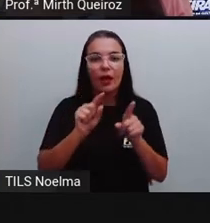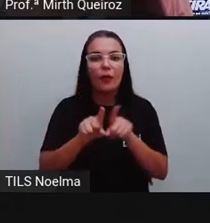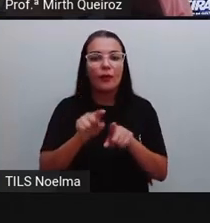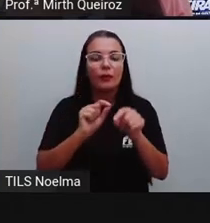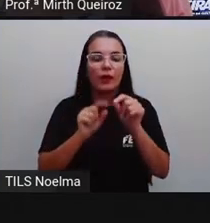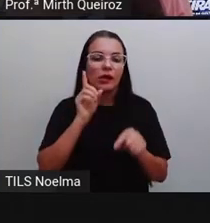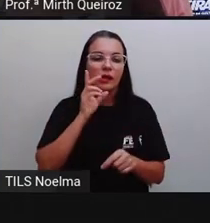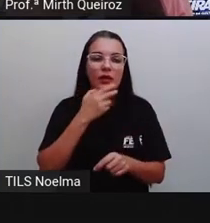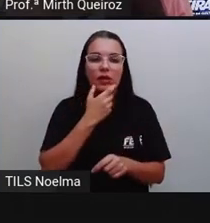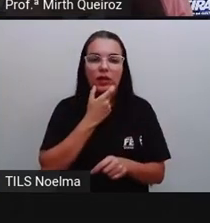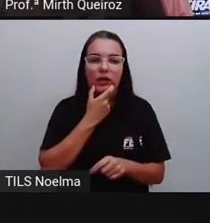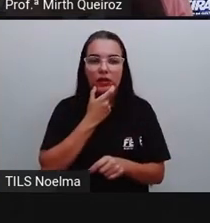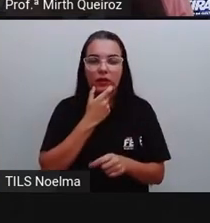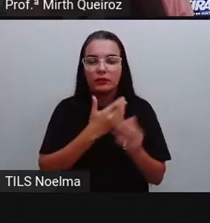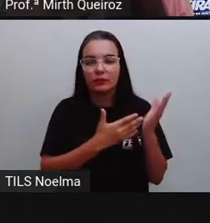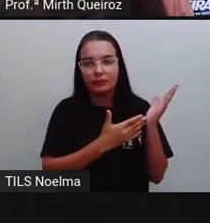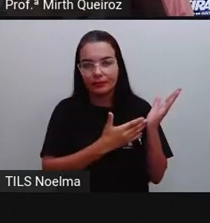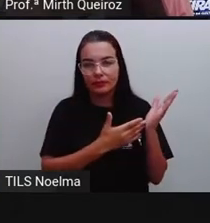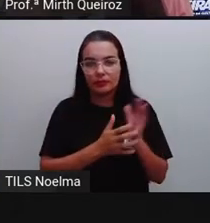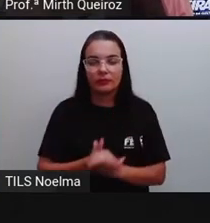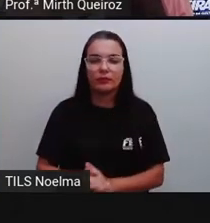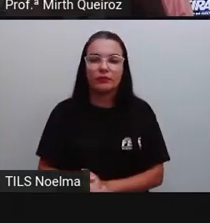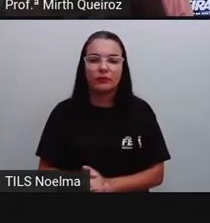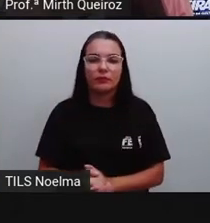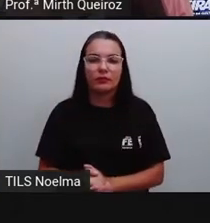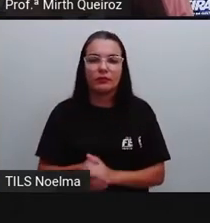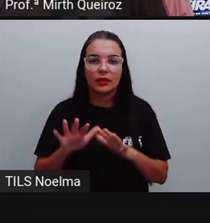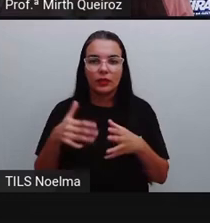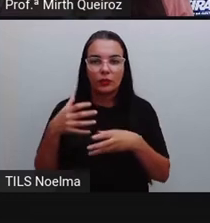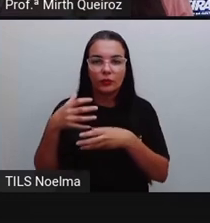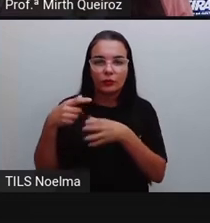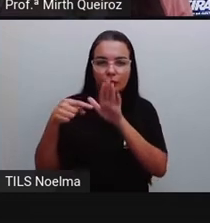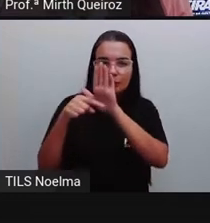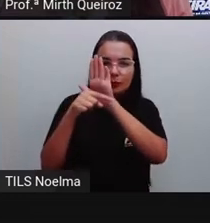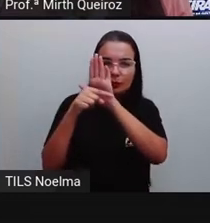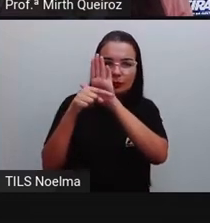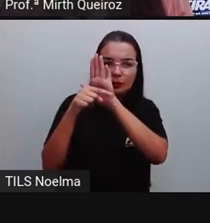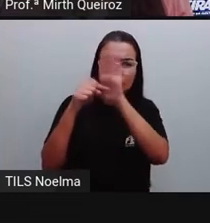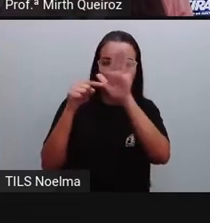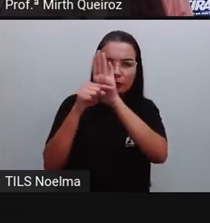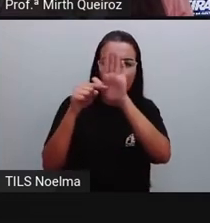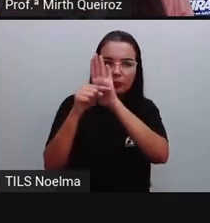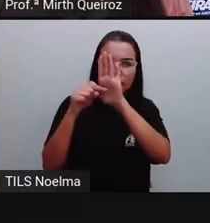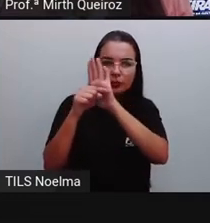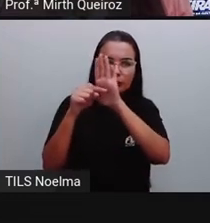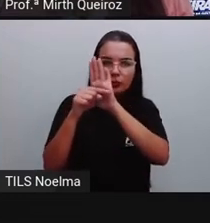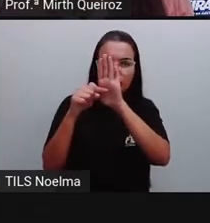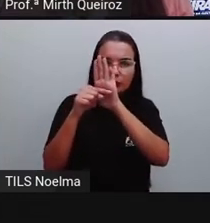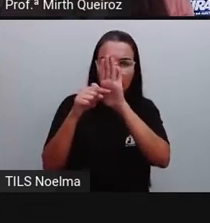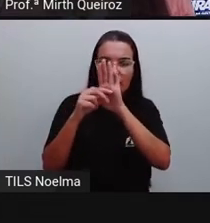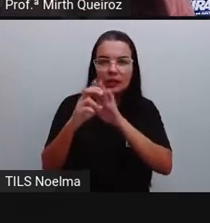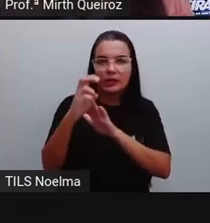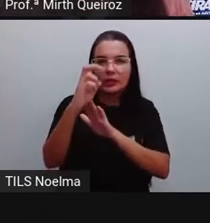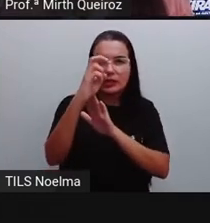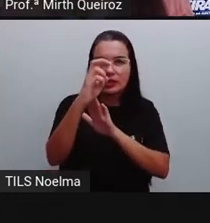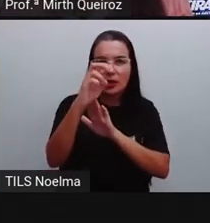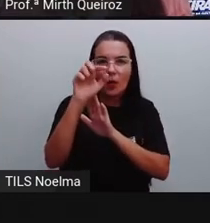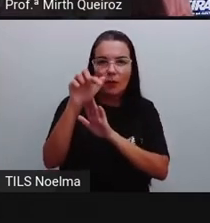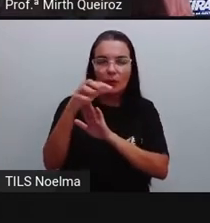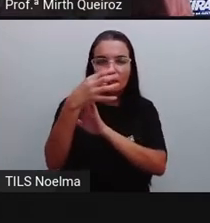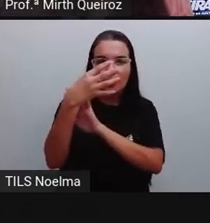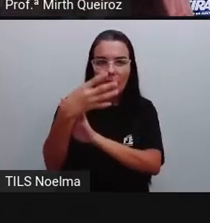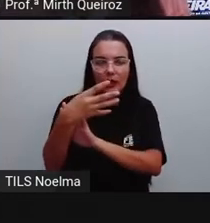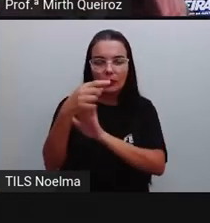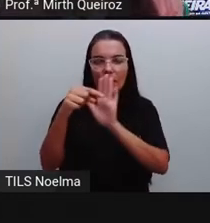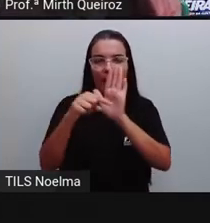está aí com 3,8. Então, entre esses 10 países, certo? Que estão, que passam mais